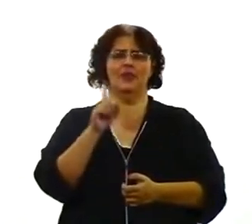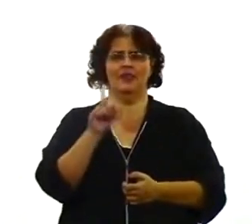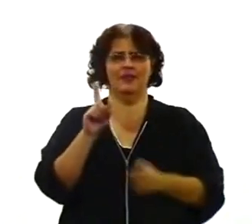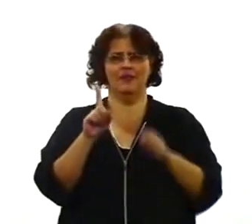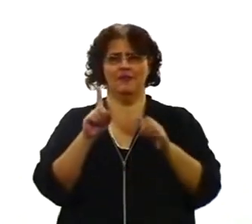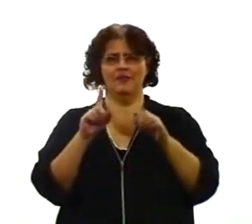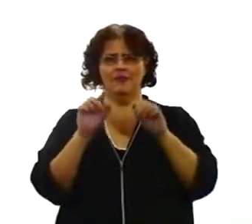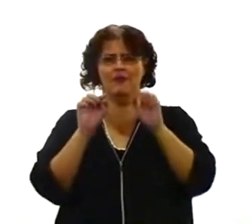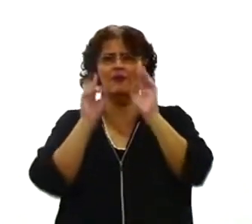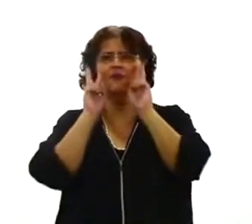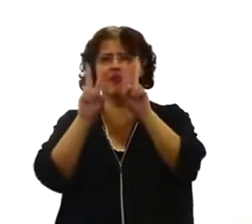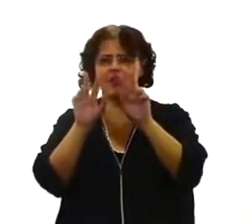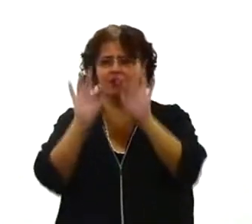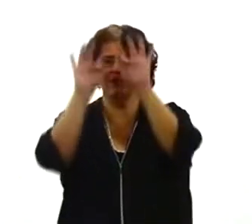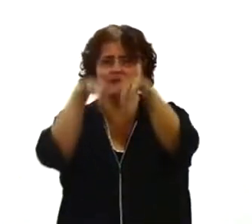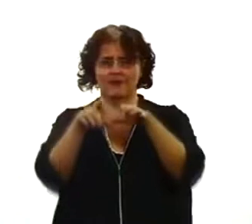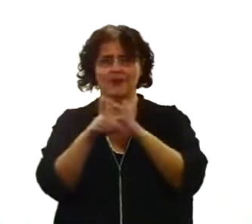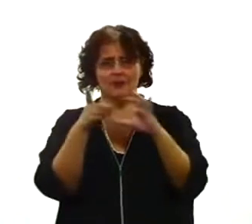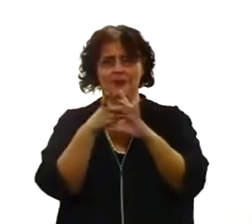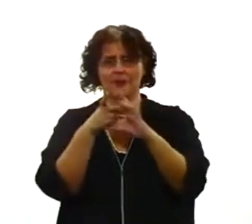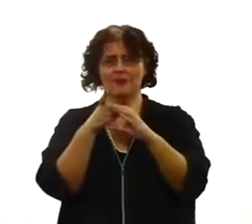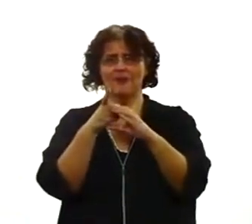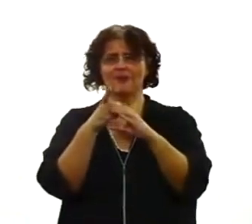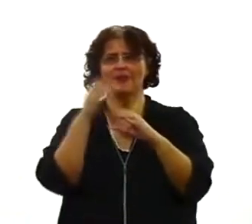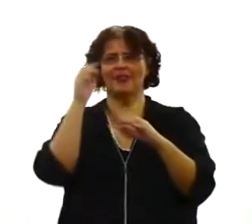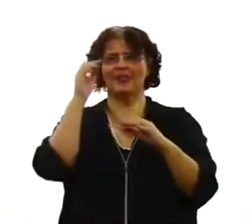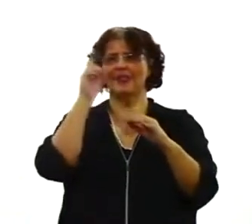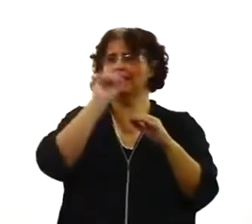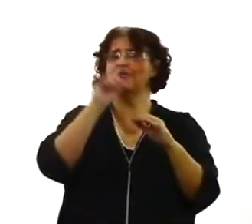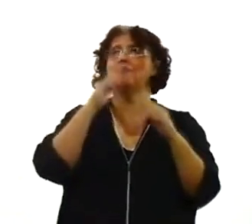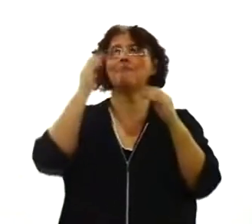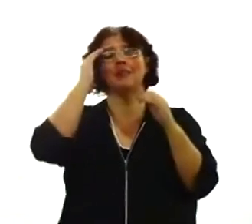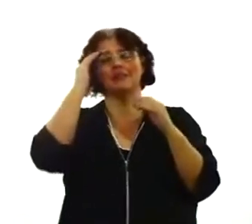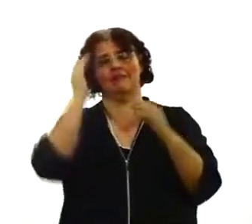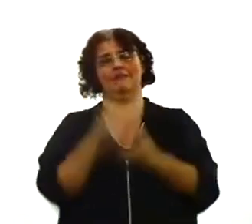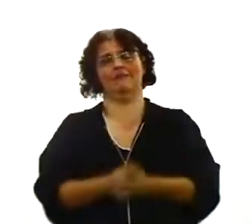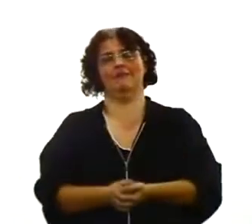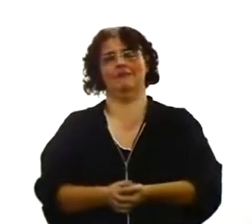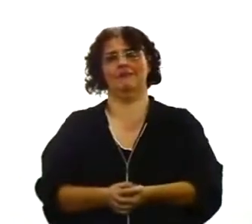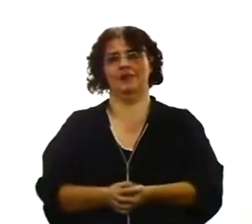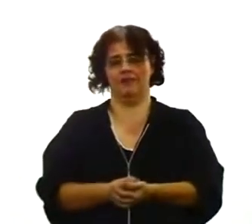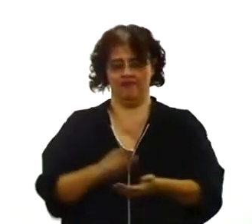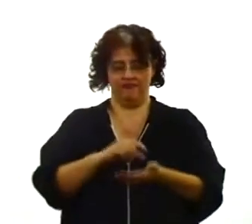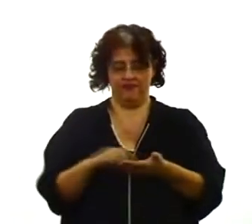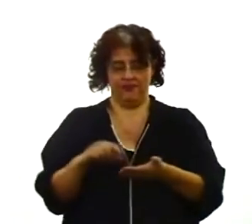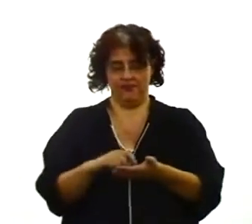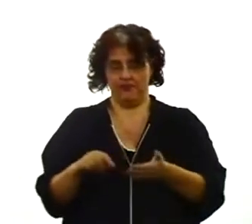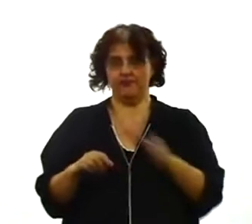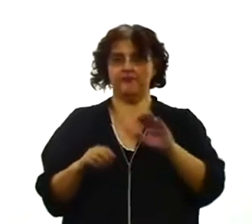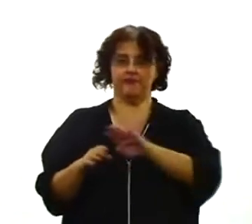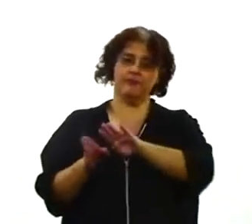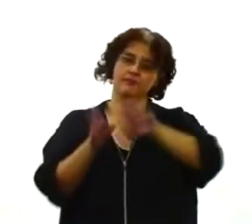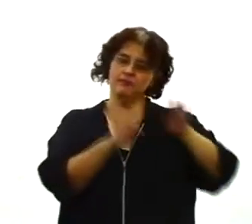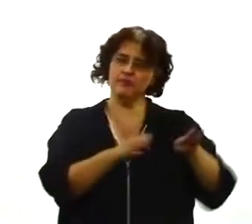seriamente a sua condição. Uma segunda ideia que o texto nos mostra, está do versículo 21 até o